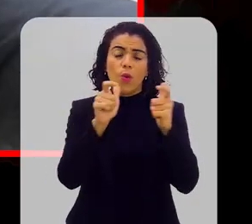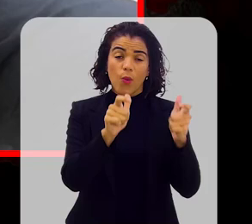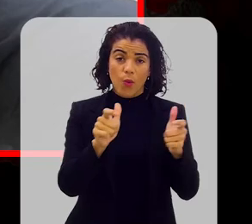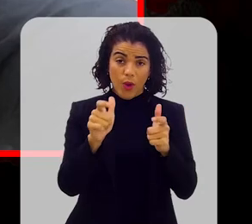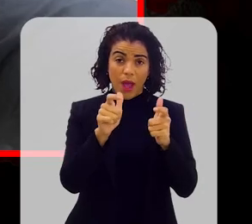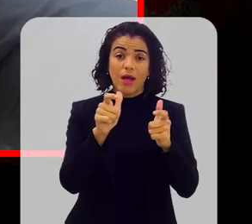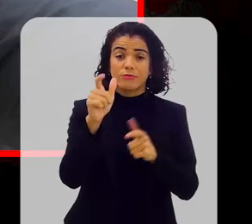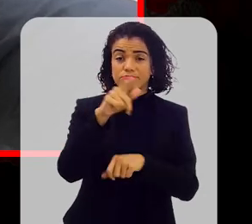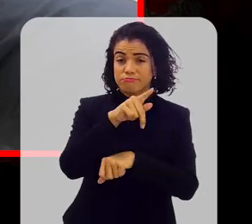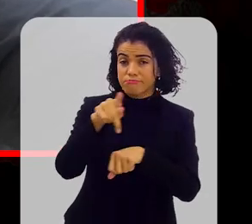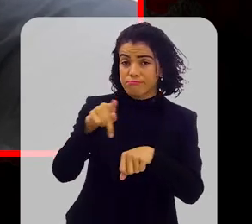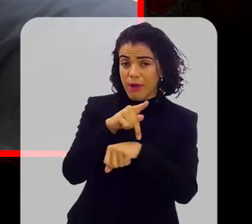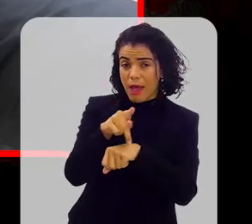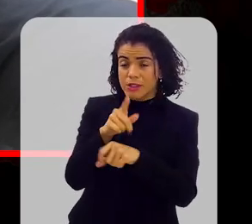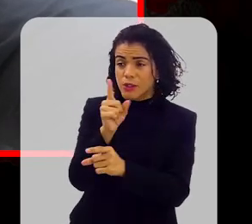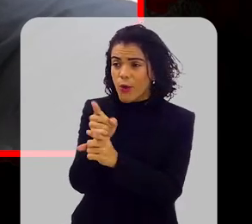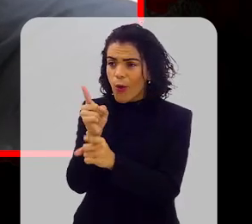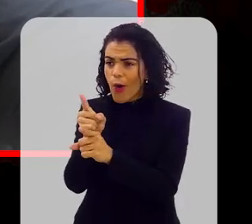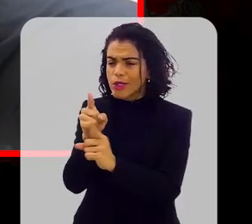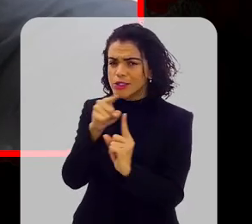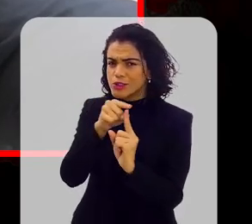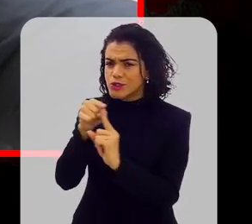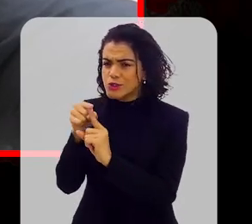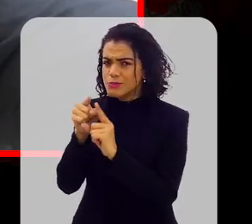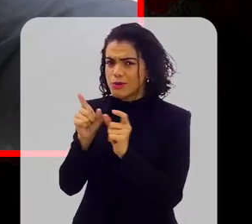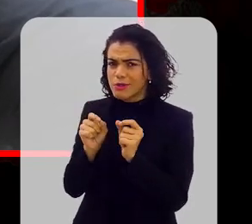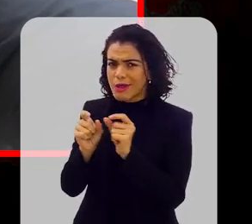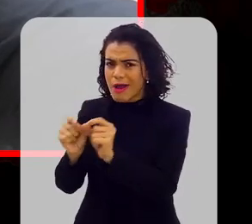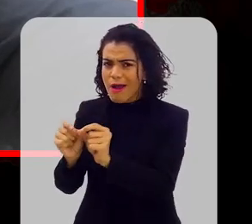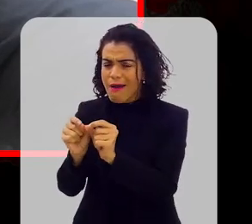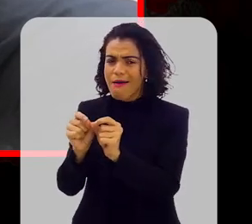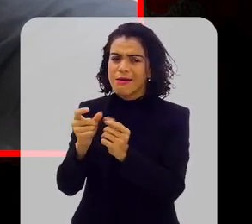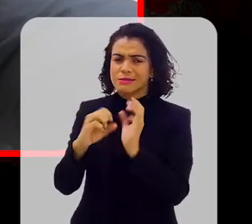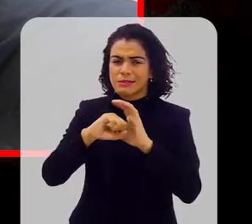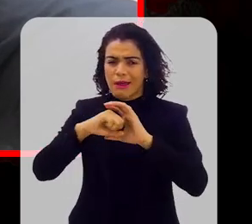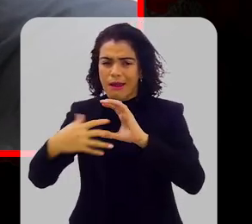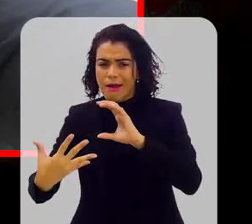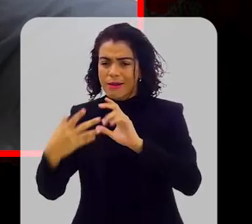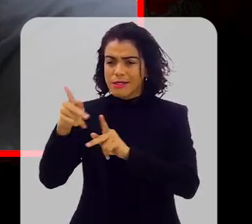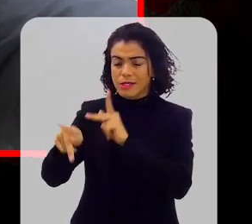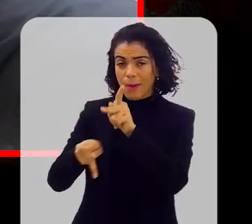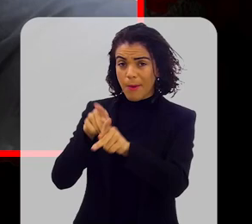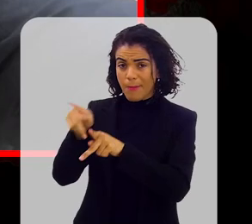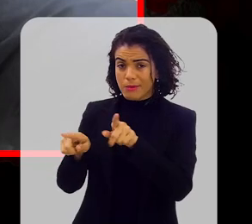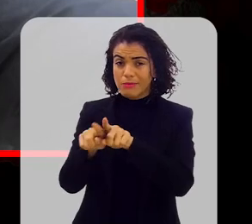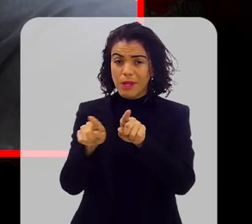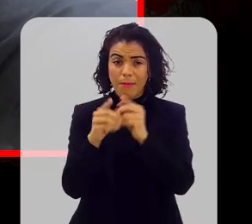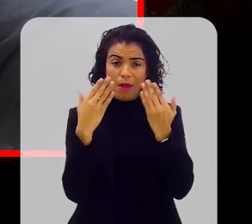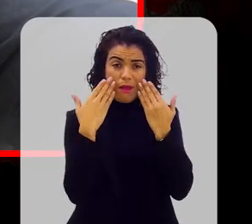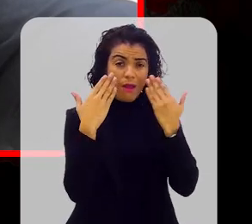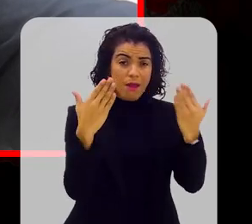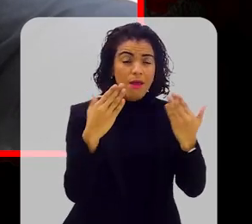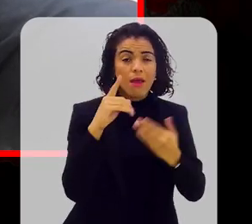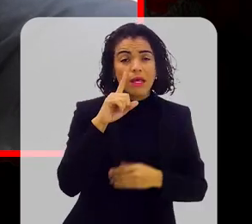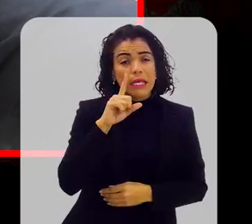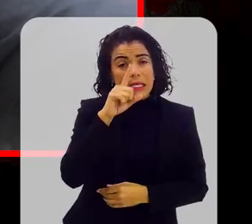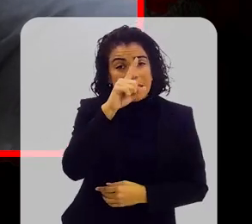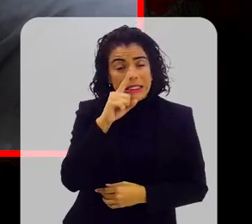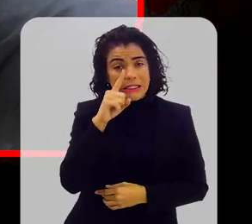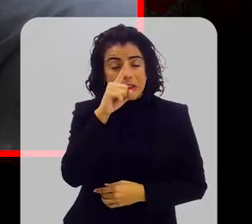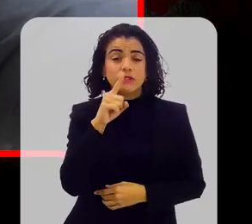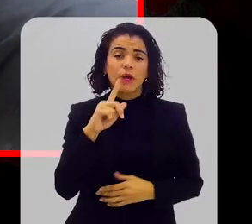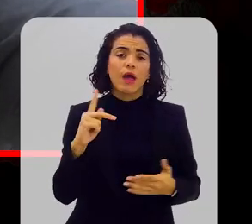frequência maior de um ou de outro tipo de câncer. De acordo com características populacionais e também exposição a risco, e isso também